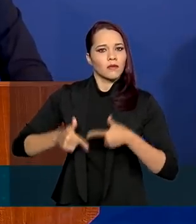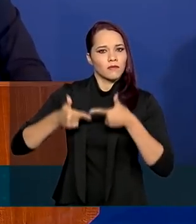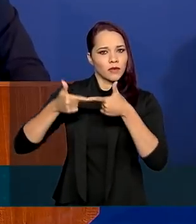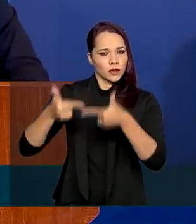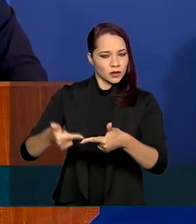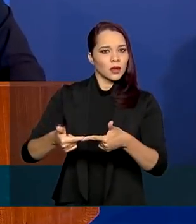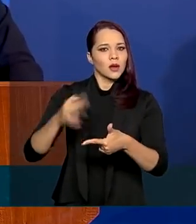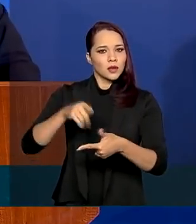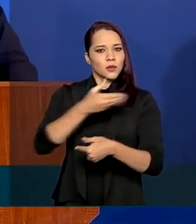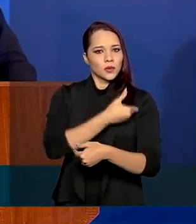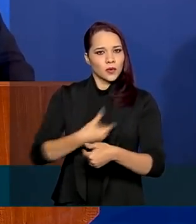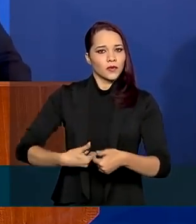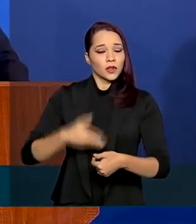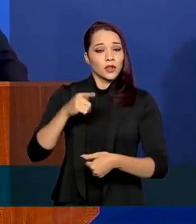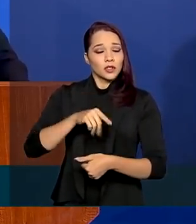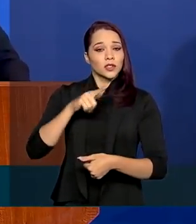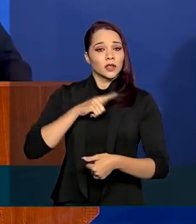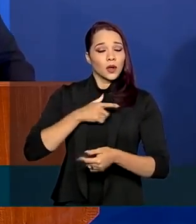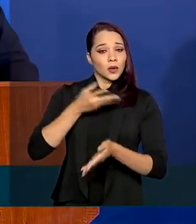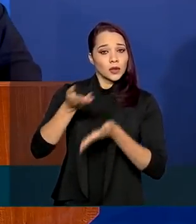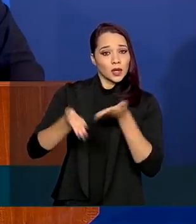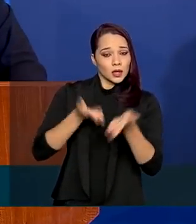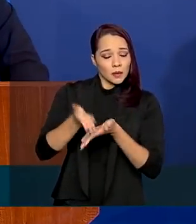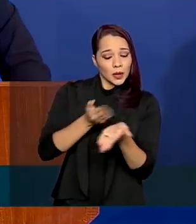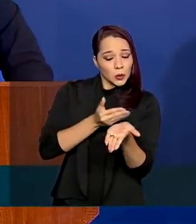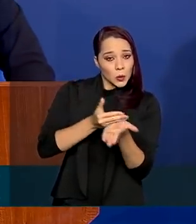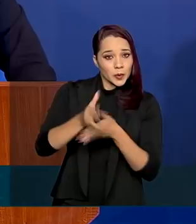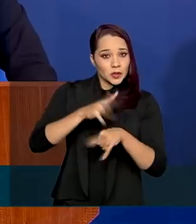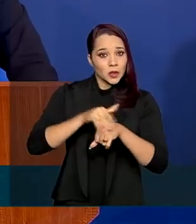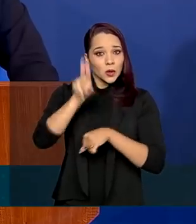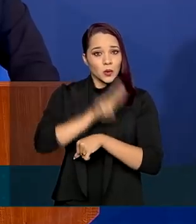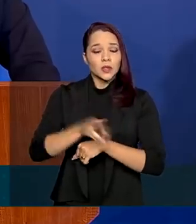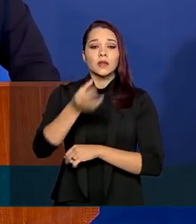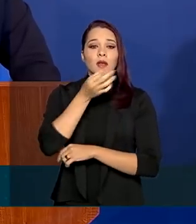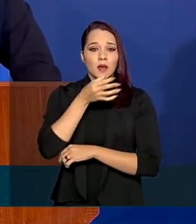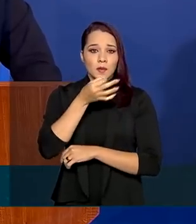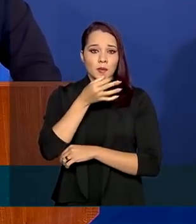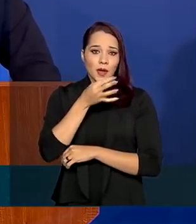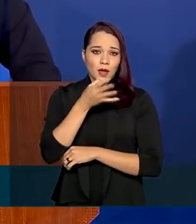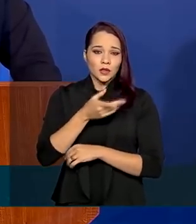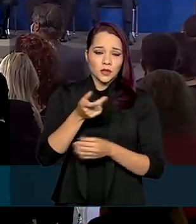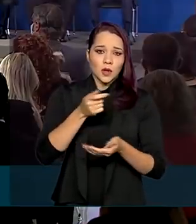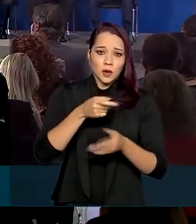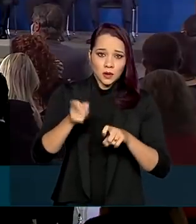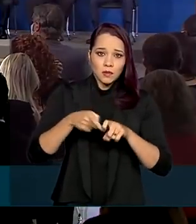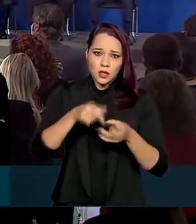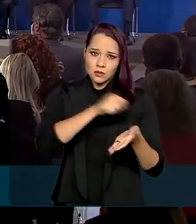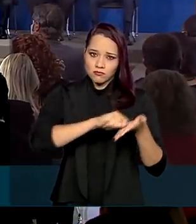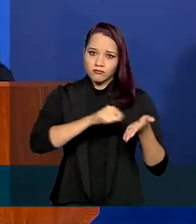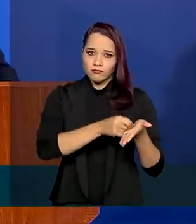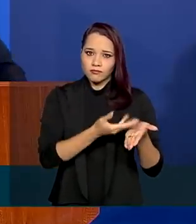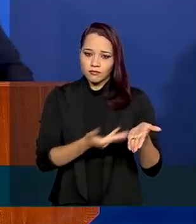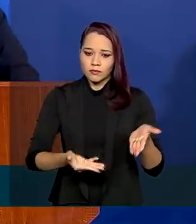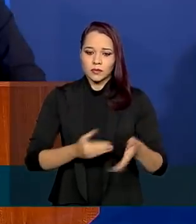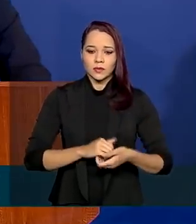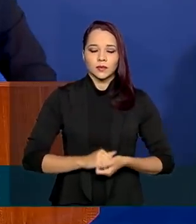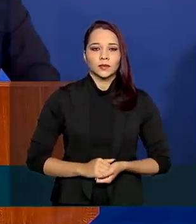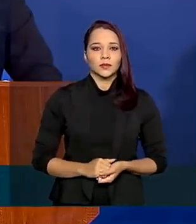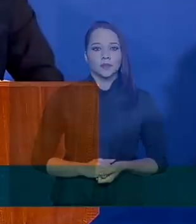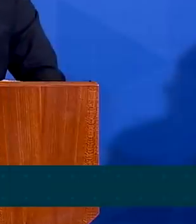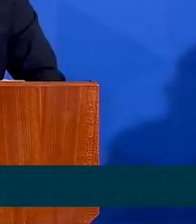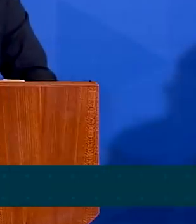linha adotada pelo governo de obter o tratamento precoce com o uso de medicamentos prescritos pelo médico. Hoje,